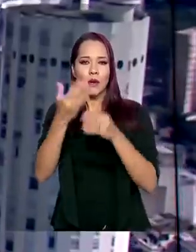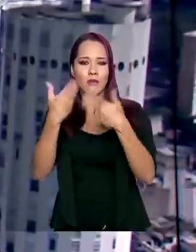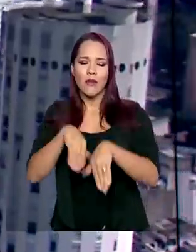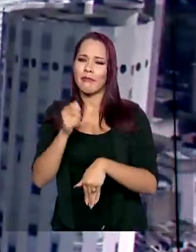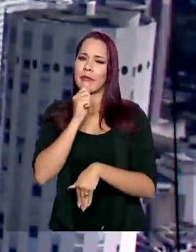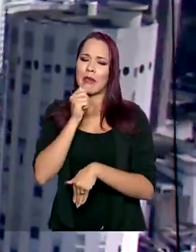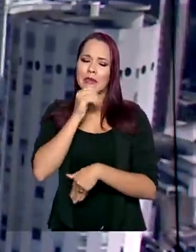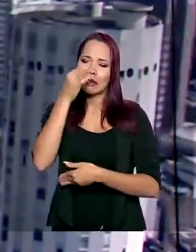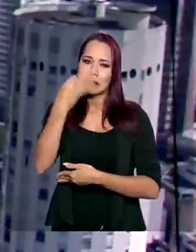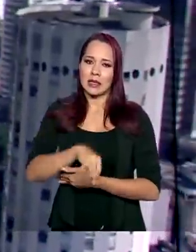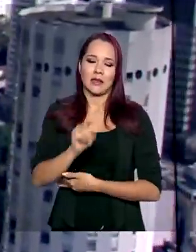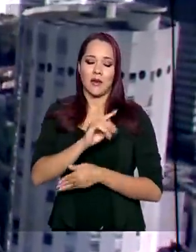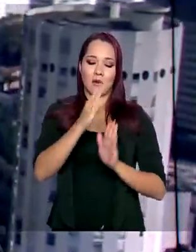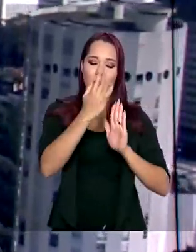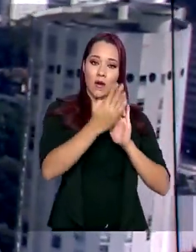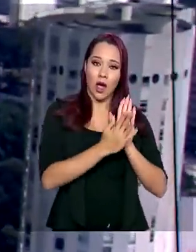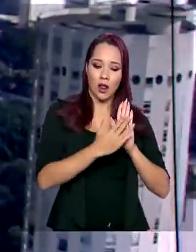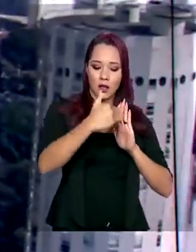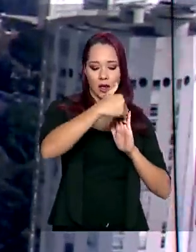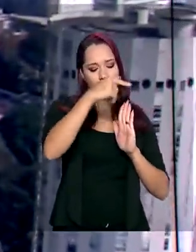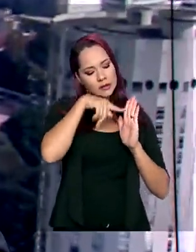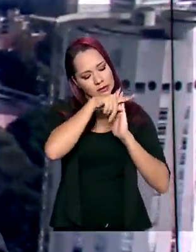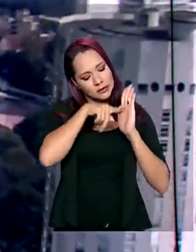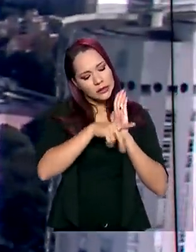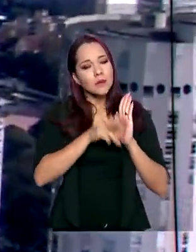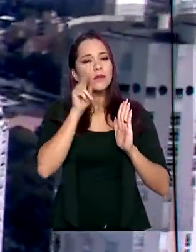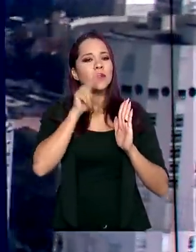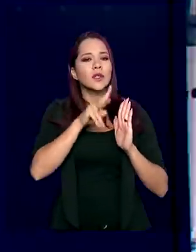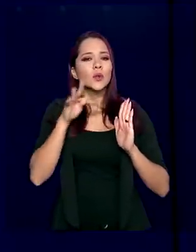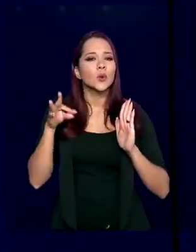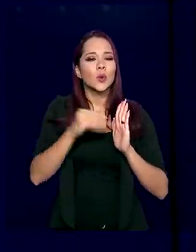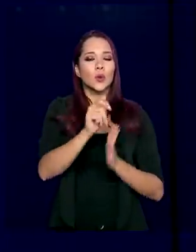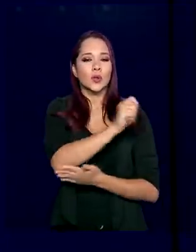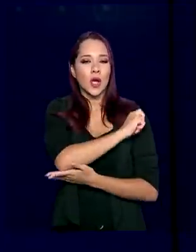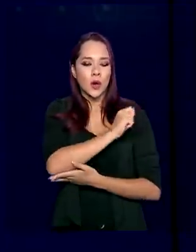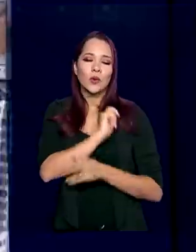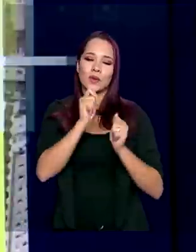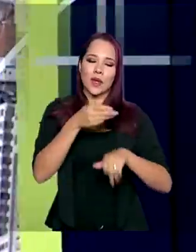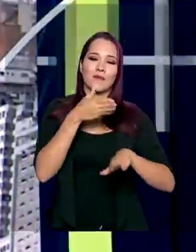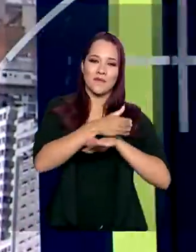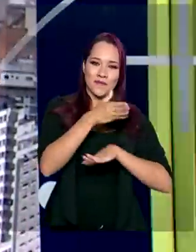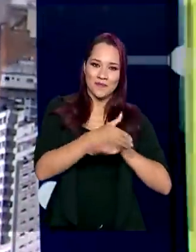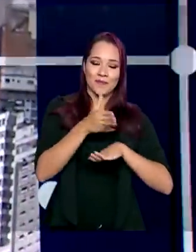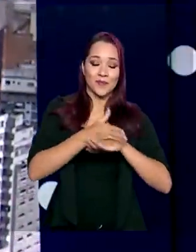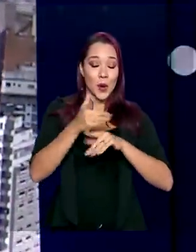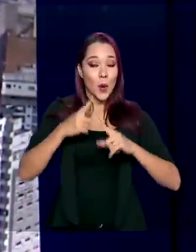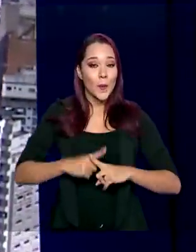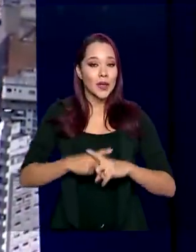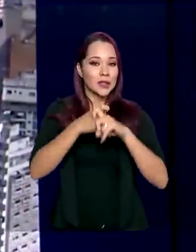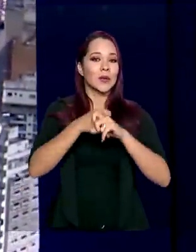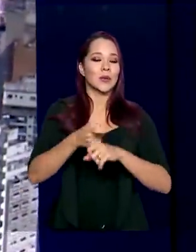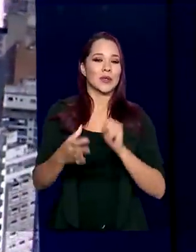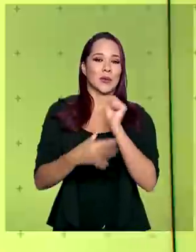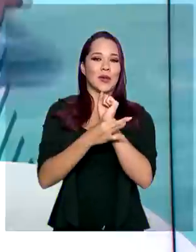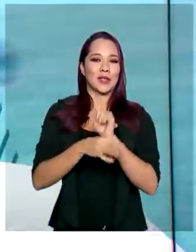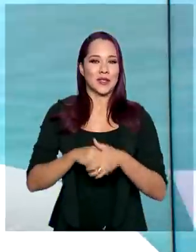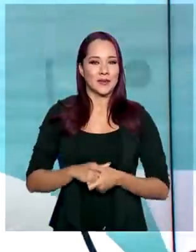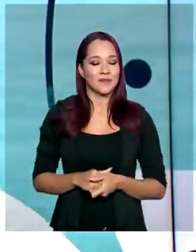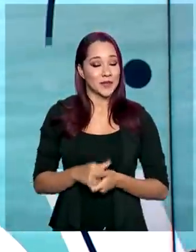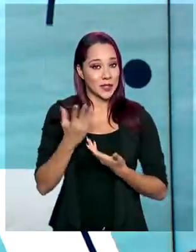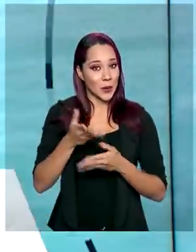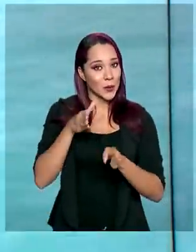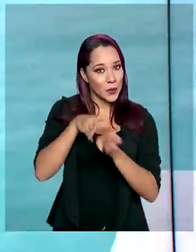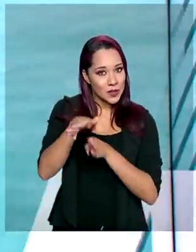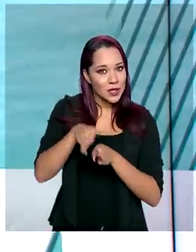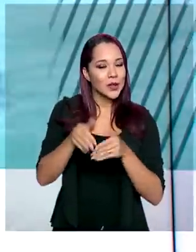foi definida. O calendário está em estudo para que todos os estudantes possam participar da competição em segurança. Então, a dica, hein?